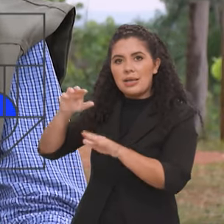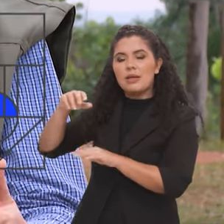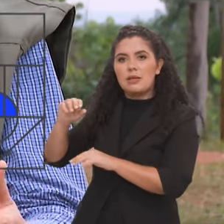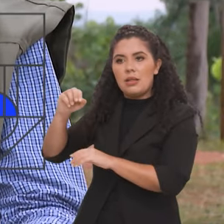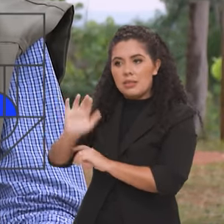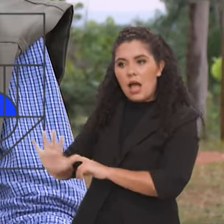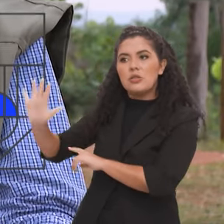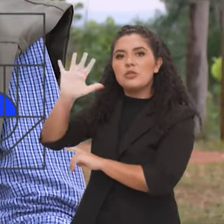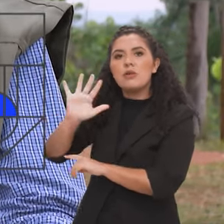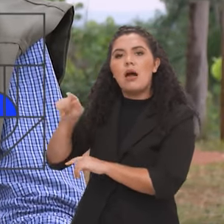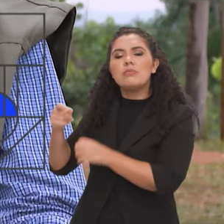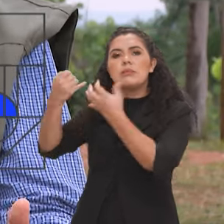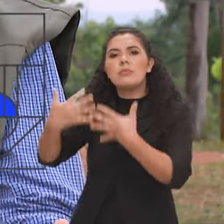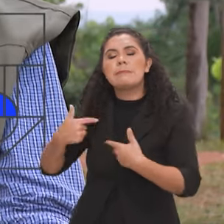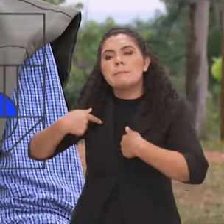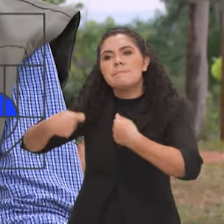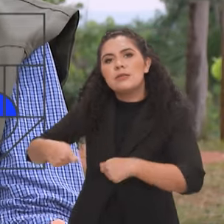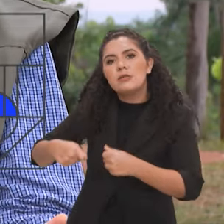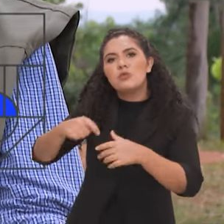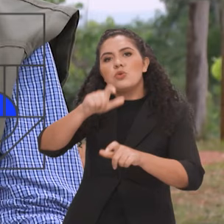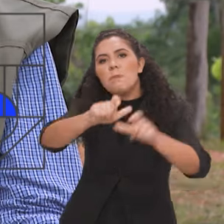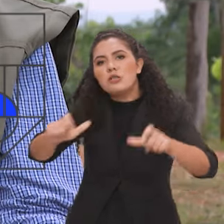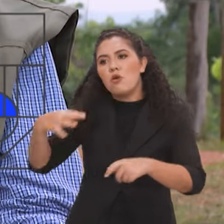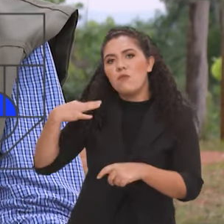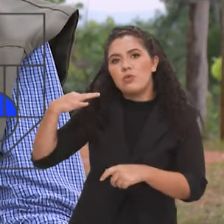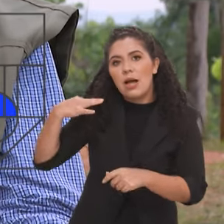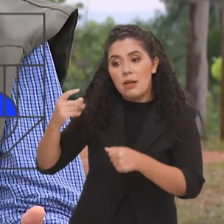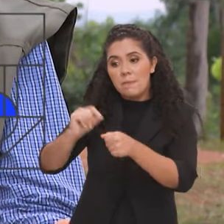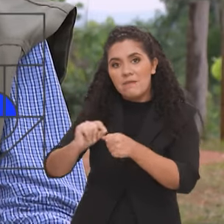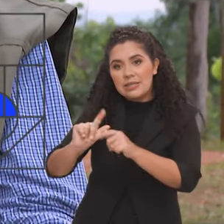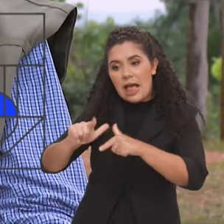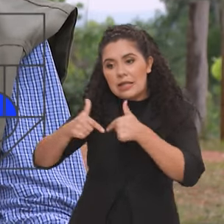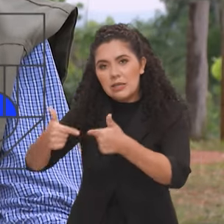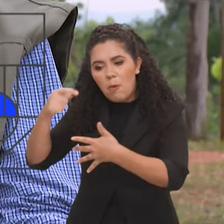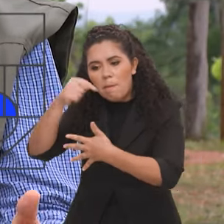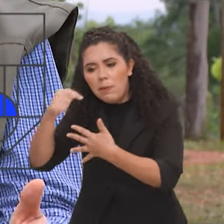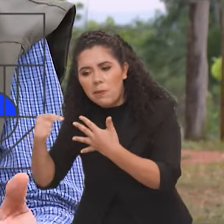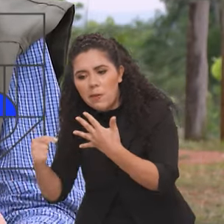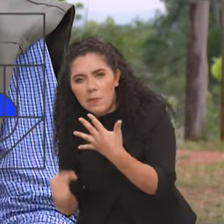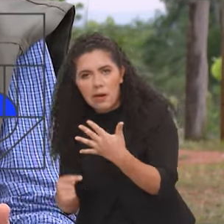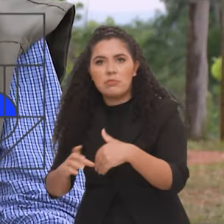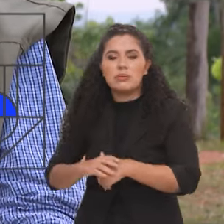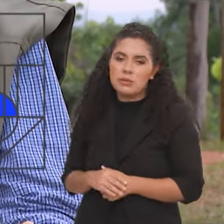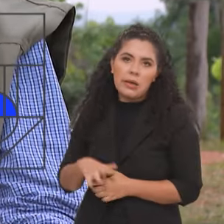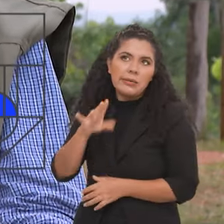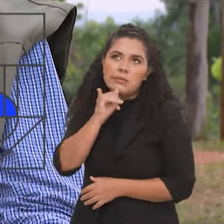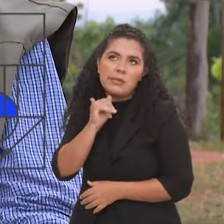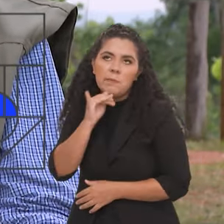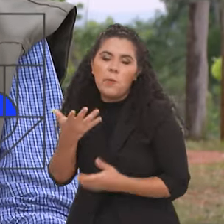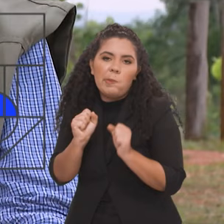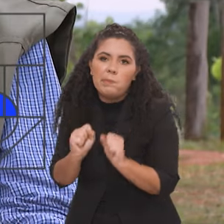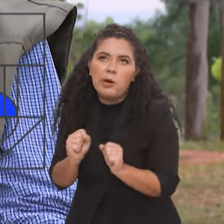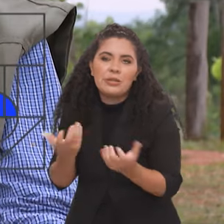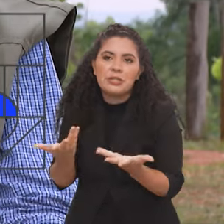estabelece, olha, preciso de voluntários para esse determinado tipo de trabalho, de ação. Então, diz, por exemplo, pode ser,